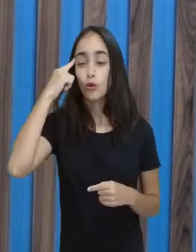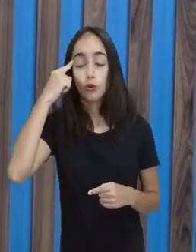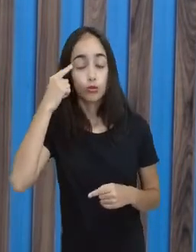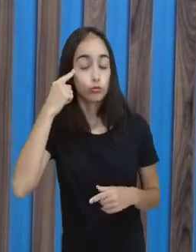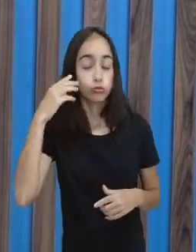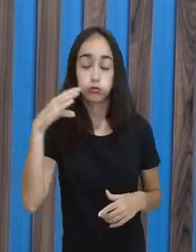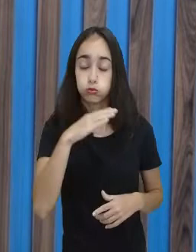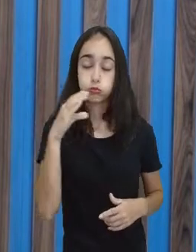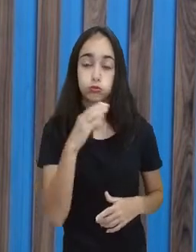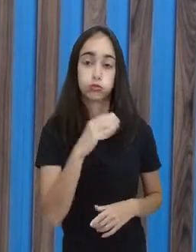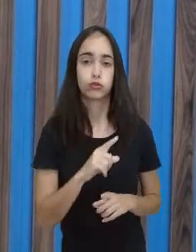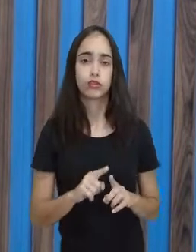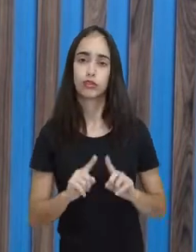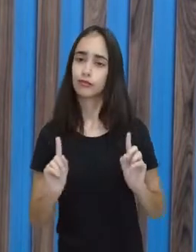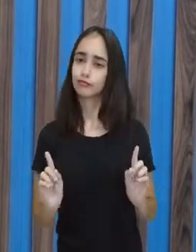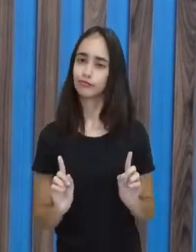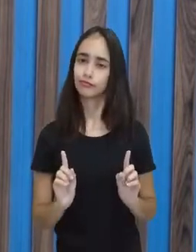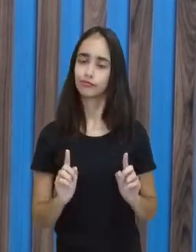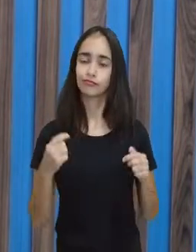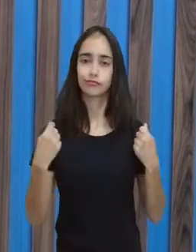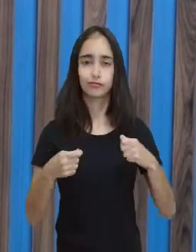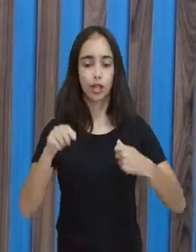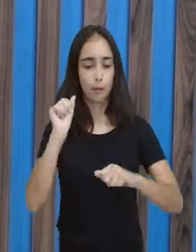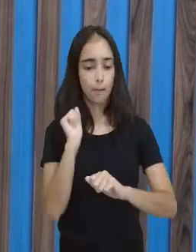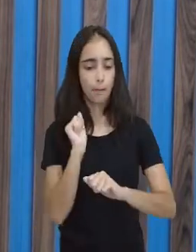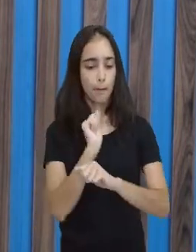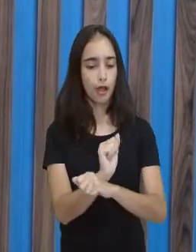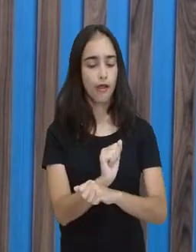ver. Não são seis.